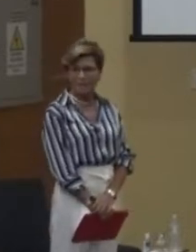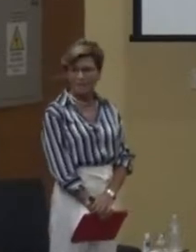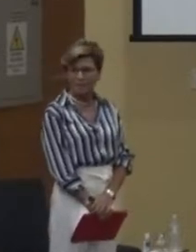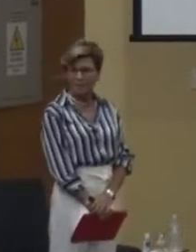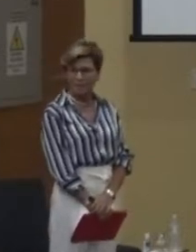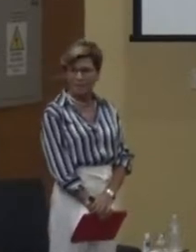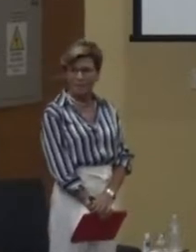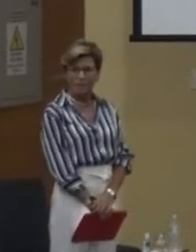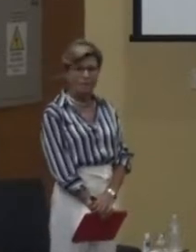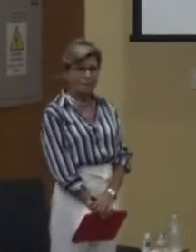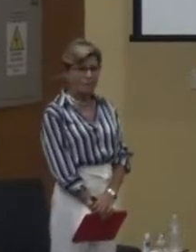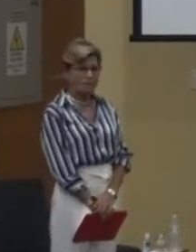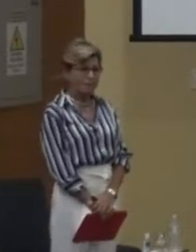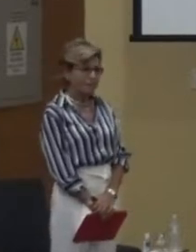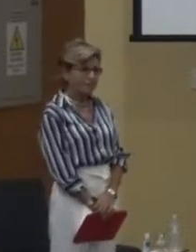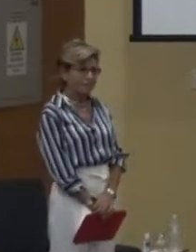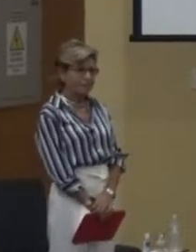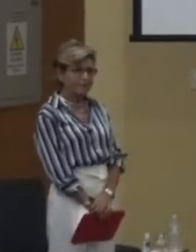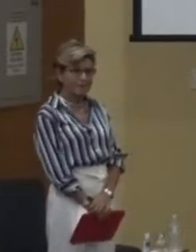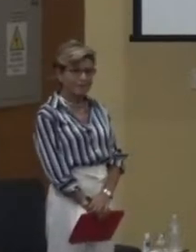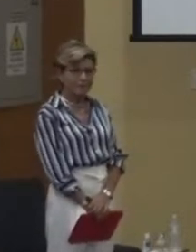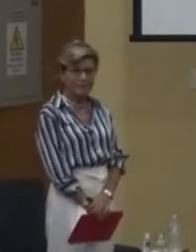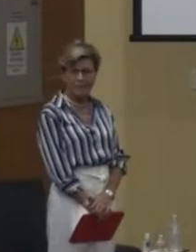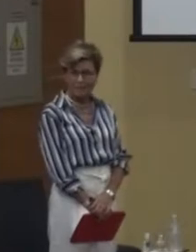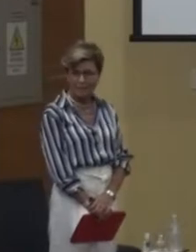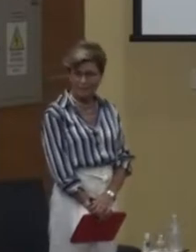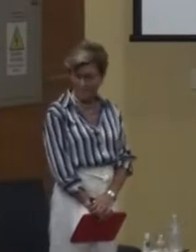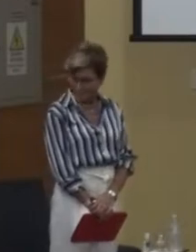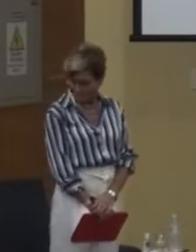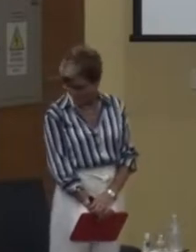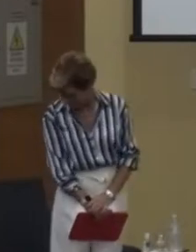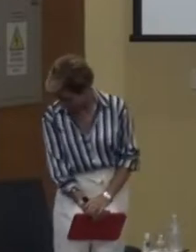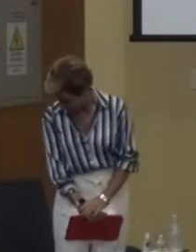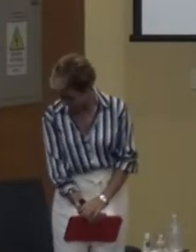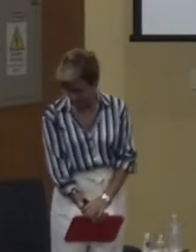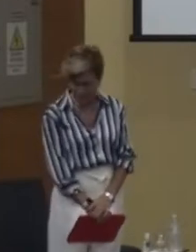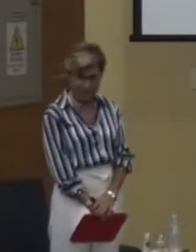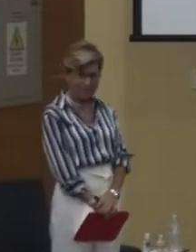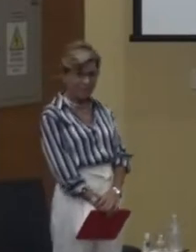O professor Luiz Antônio Silva, do Sesc Nacional.